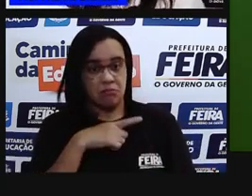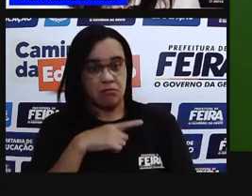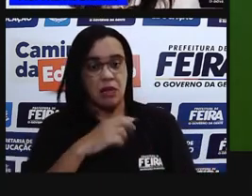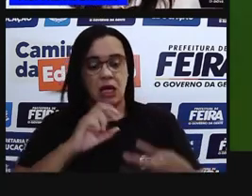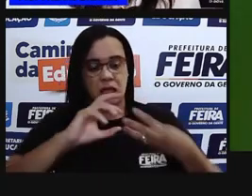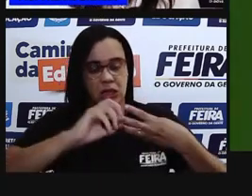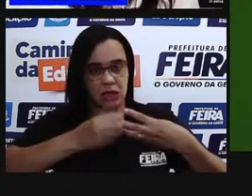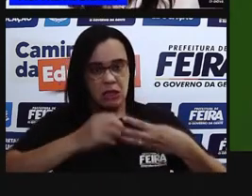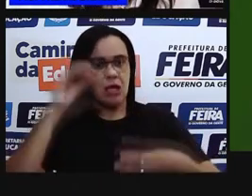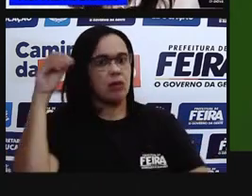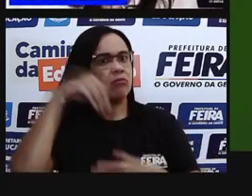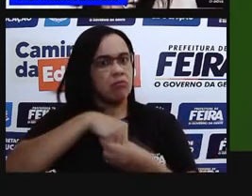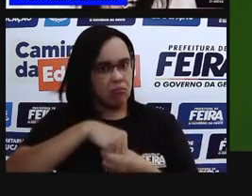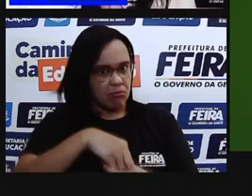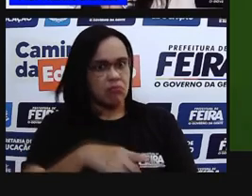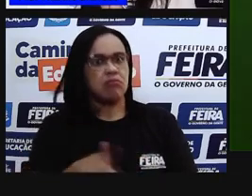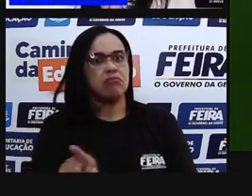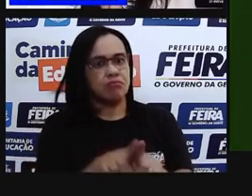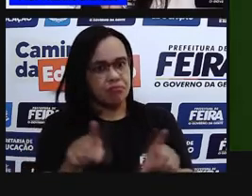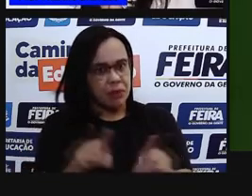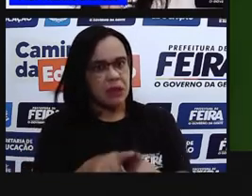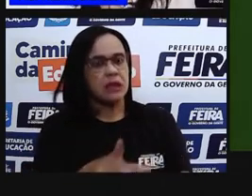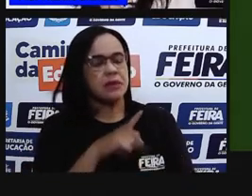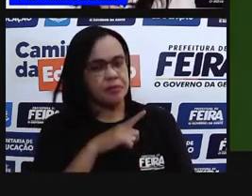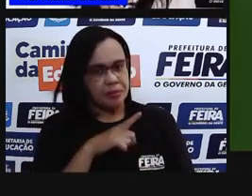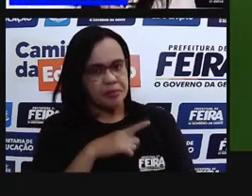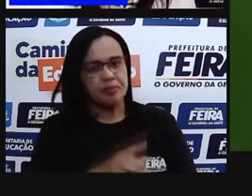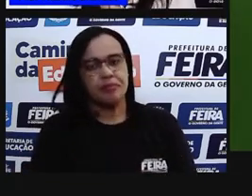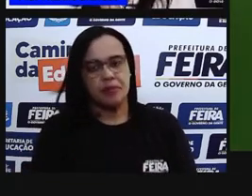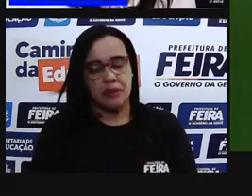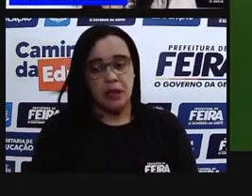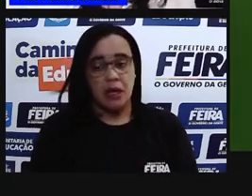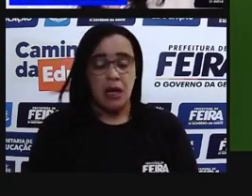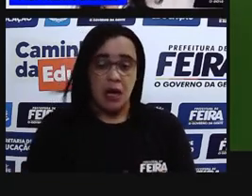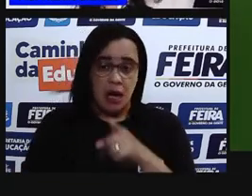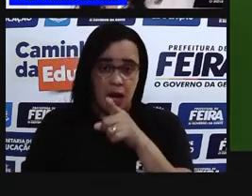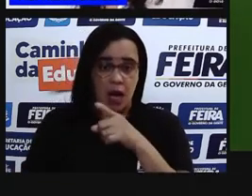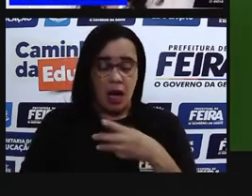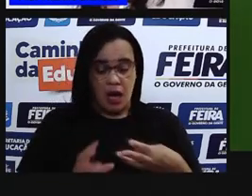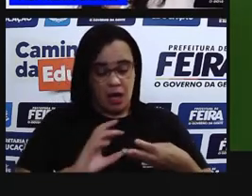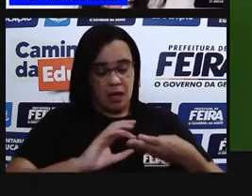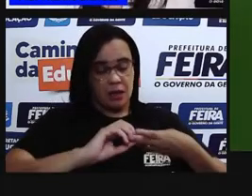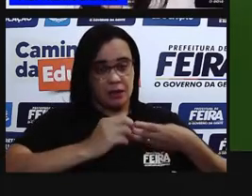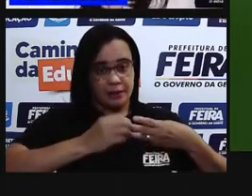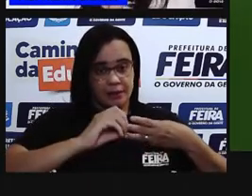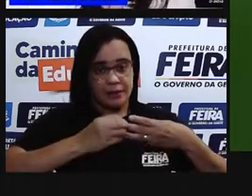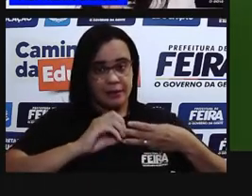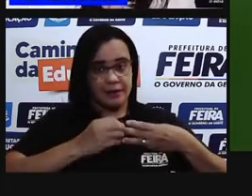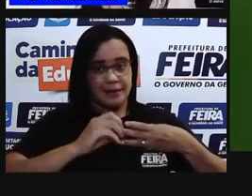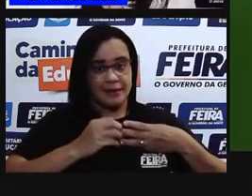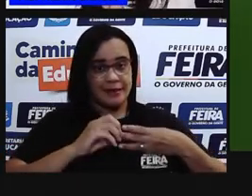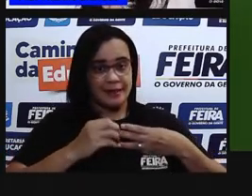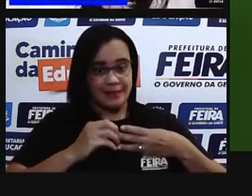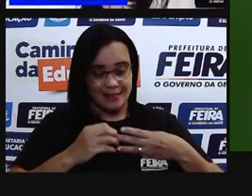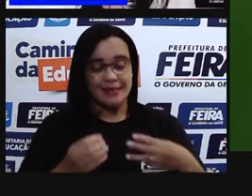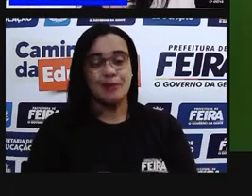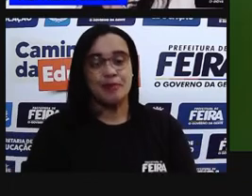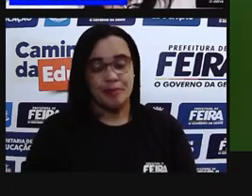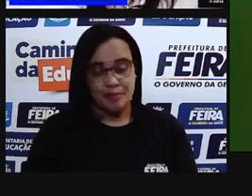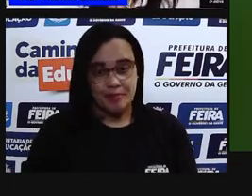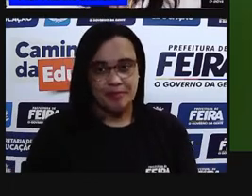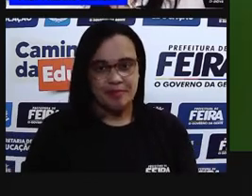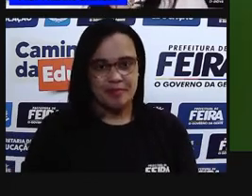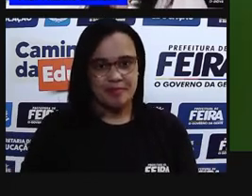que a gente está olhando aqui, é uma célula eucarionte. Pro, que de acho de nome é esse? Que é isso,